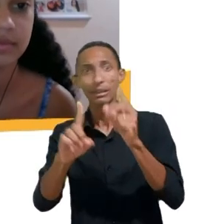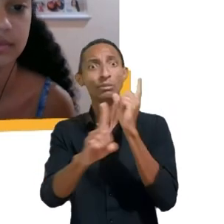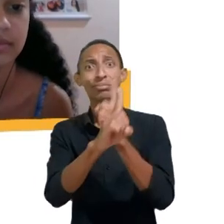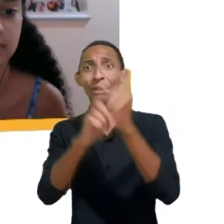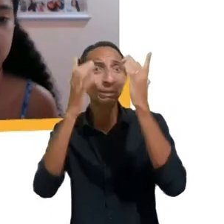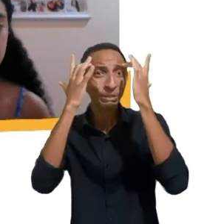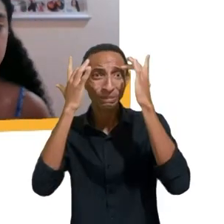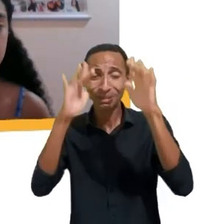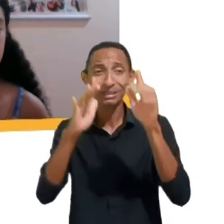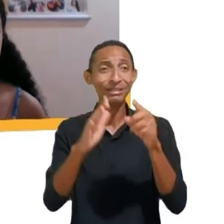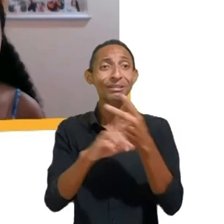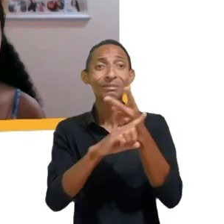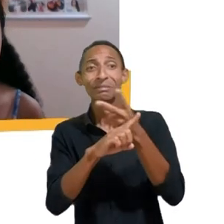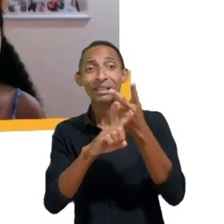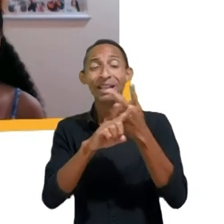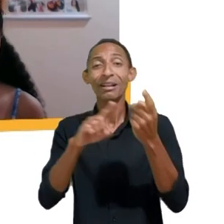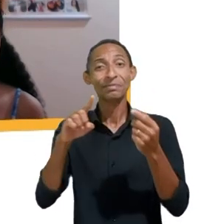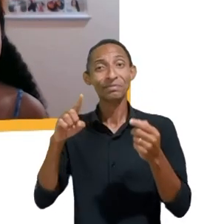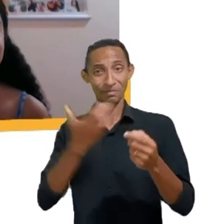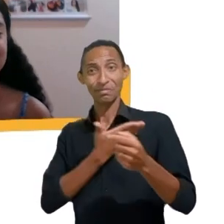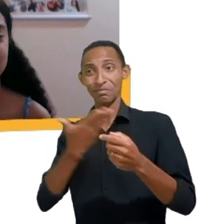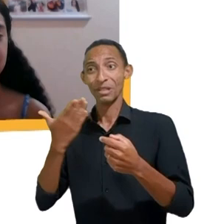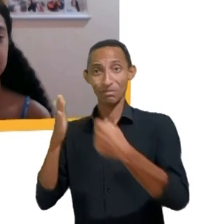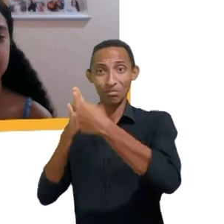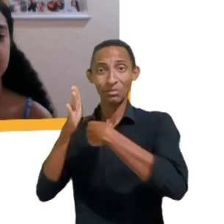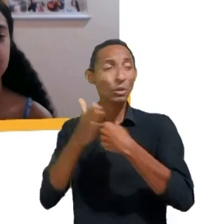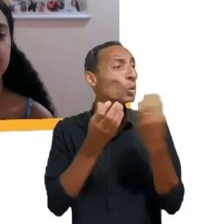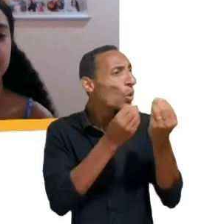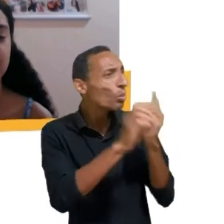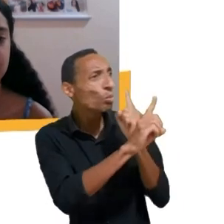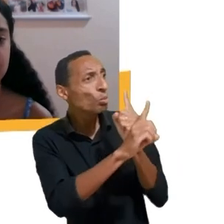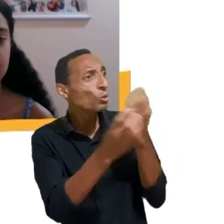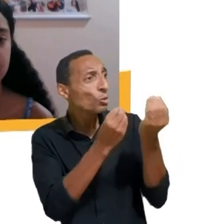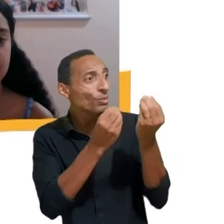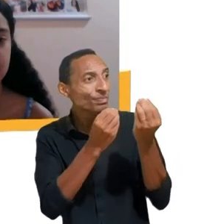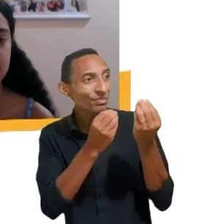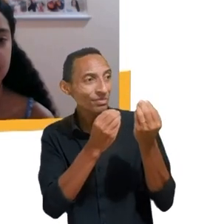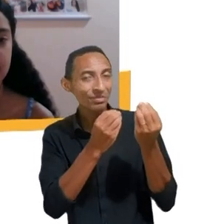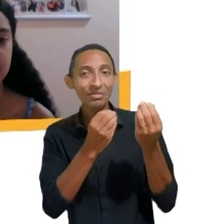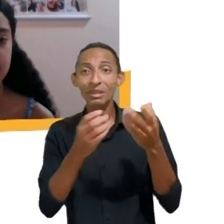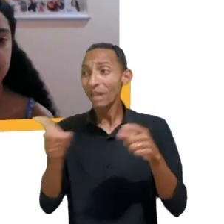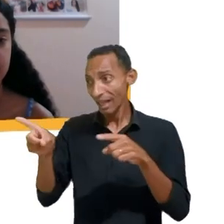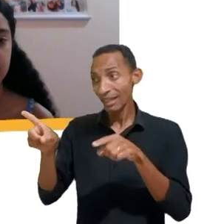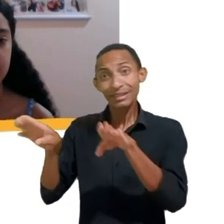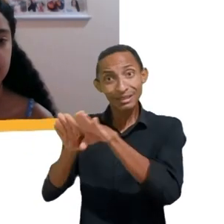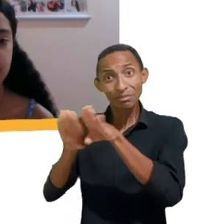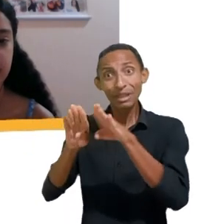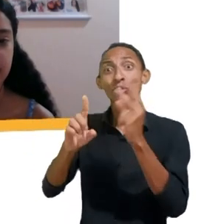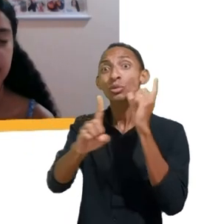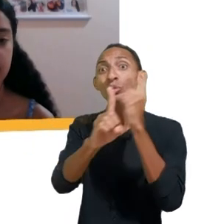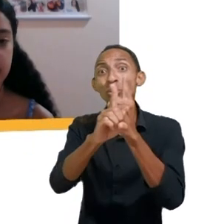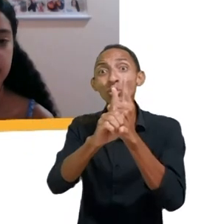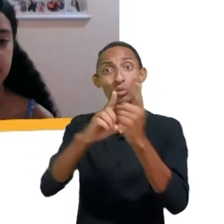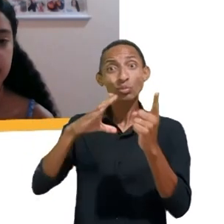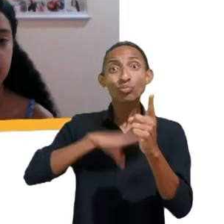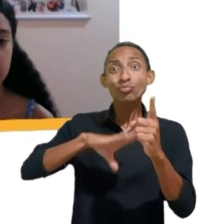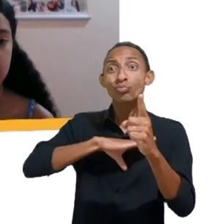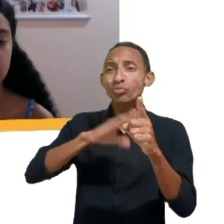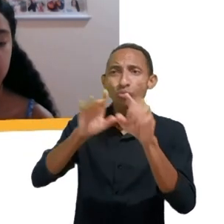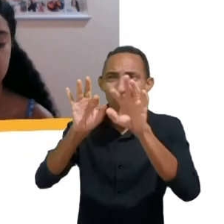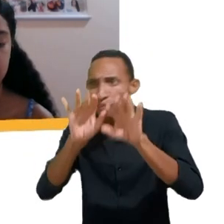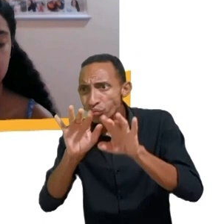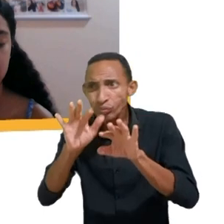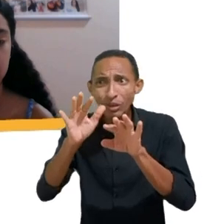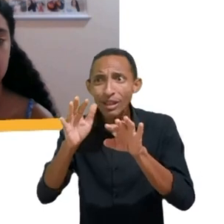eu acho, Renata? Eu falei, não sei, aí ela achou uma em português, mas ela também não sabe como, se você perguntar o caminho para ela, então é muito